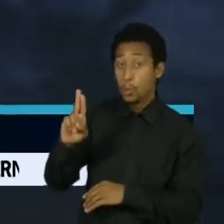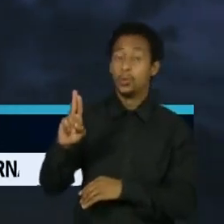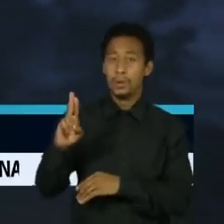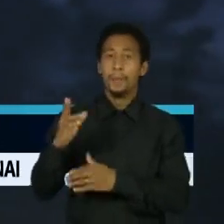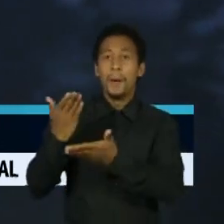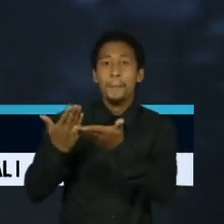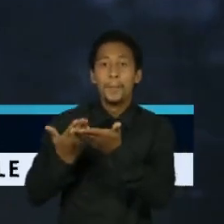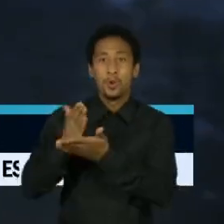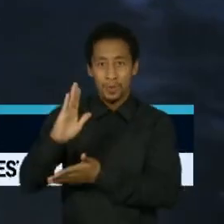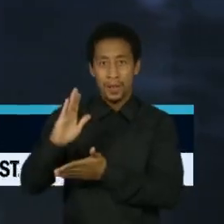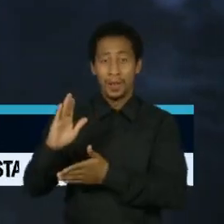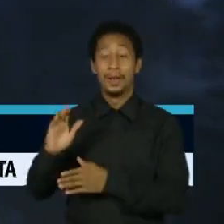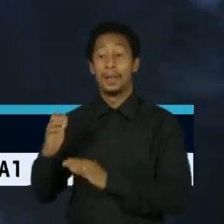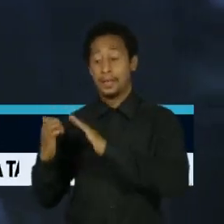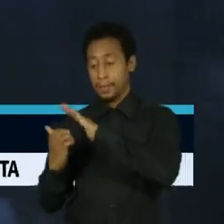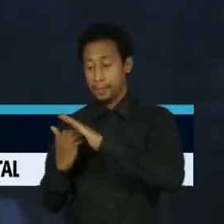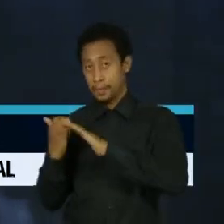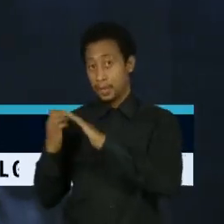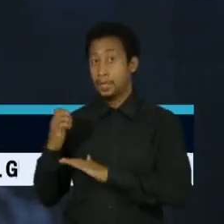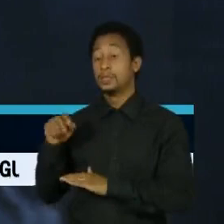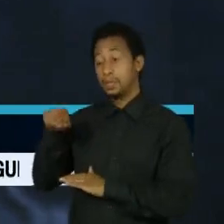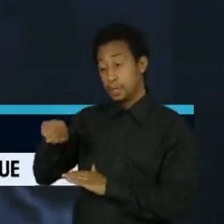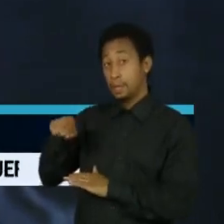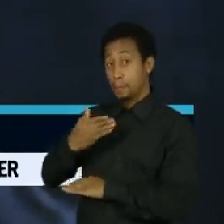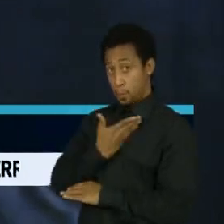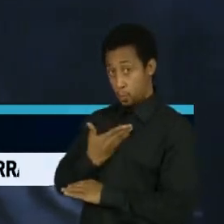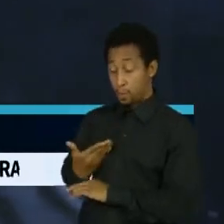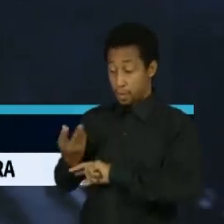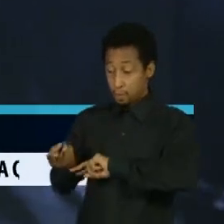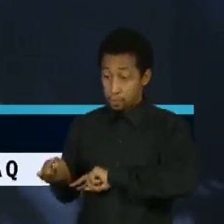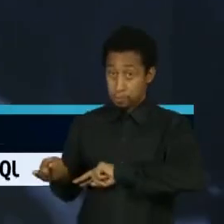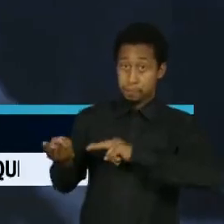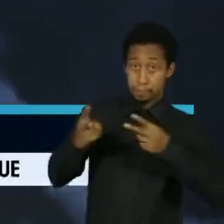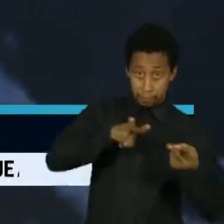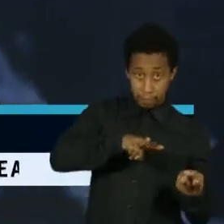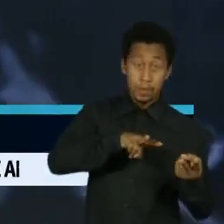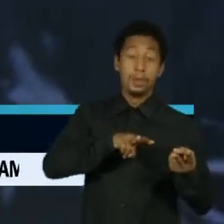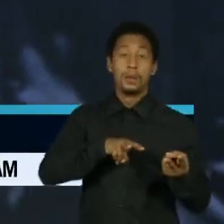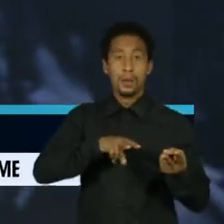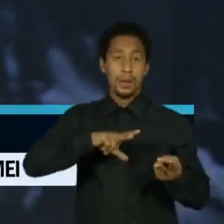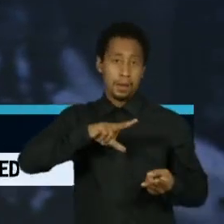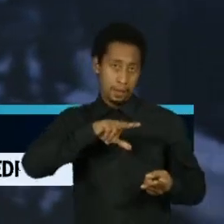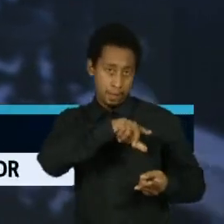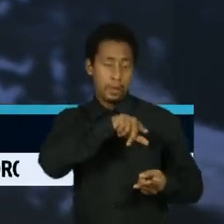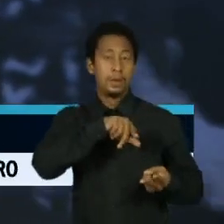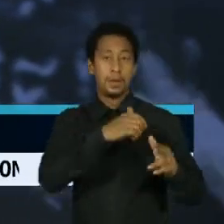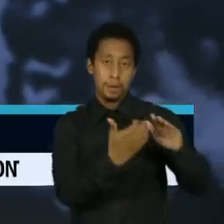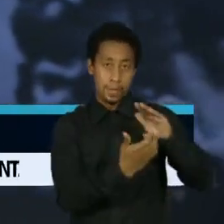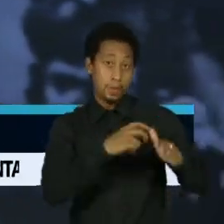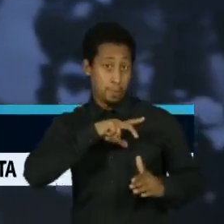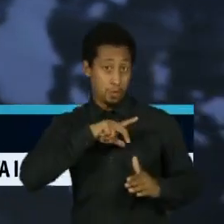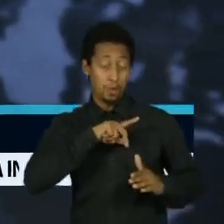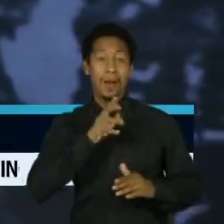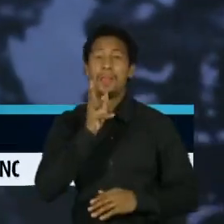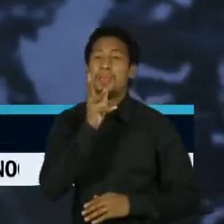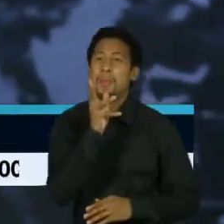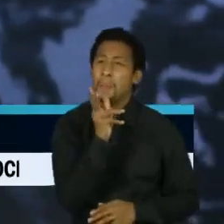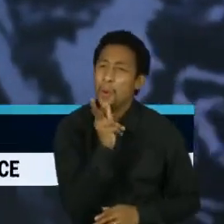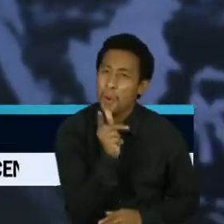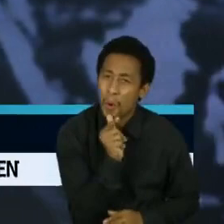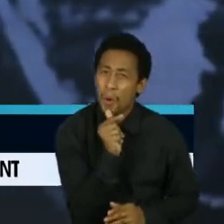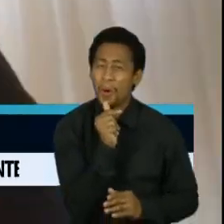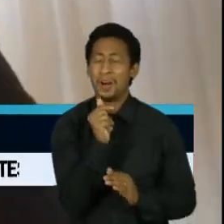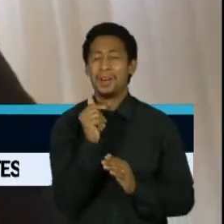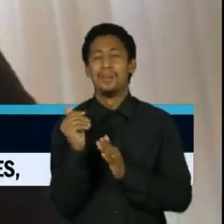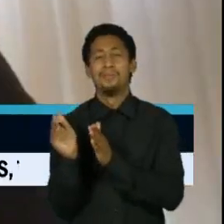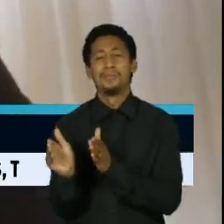corte define o limite de três meses para apreciar a documentação, mas o levantamento apurou que esse tempo é, em média, de sete